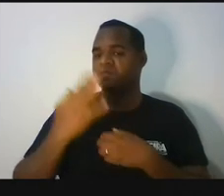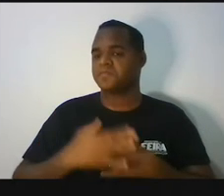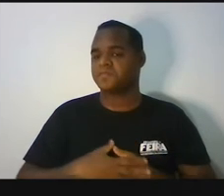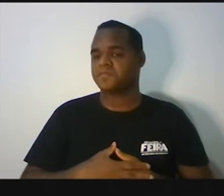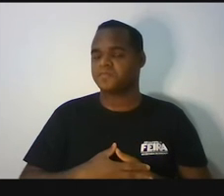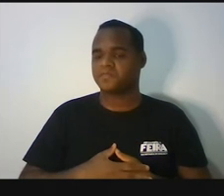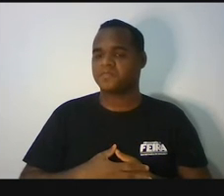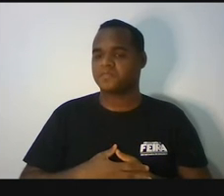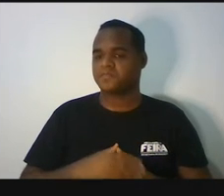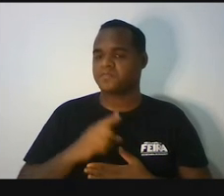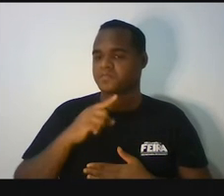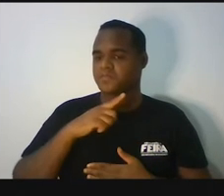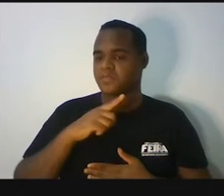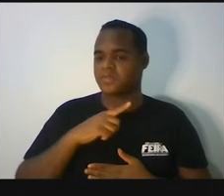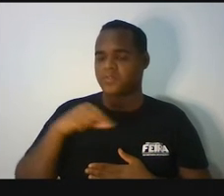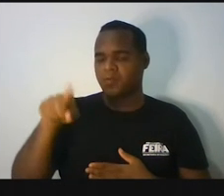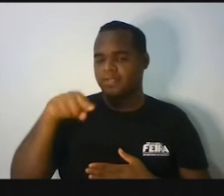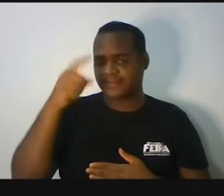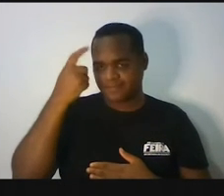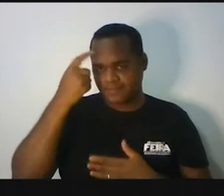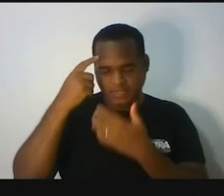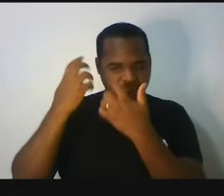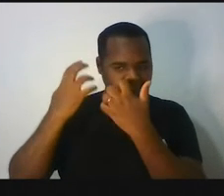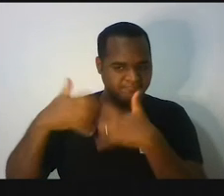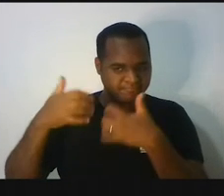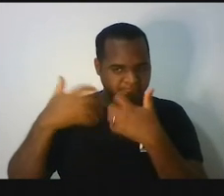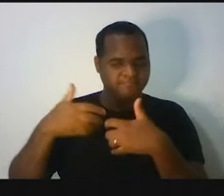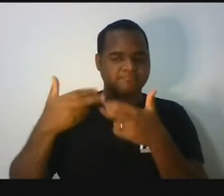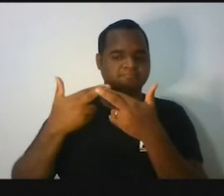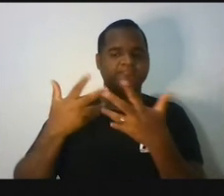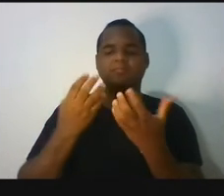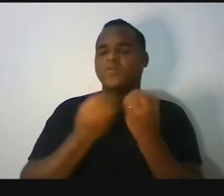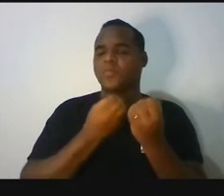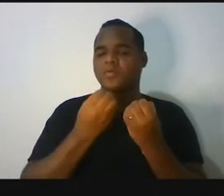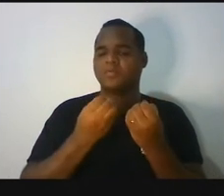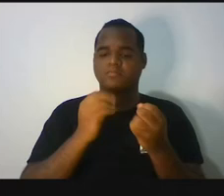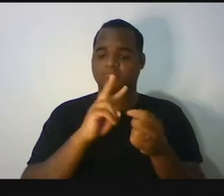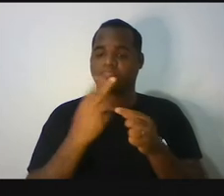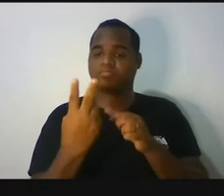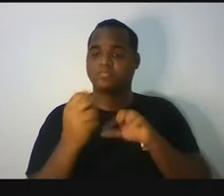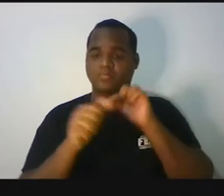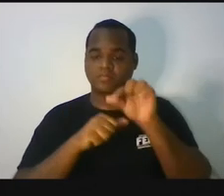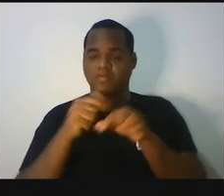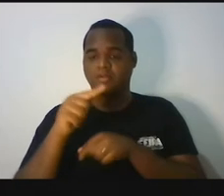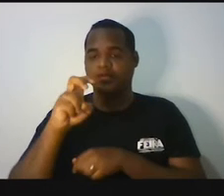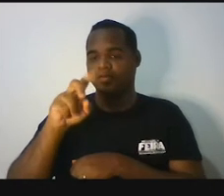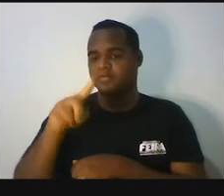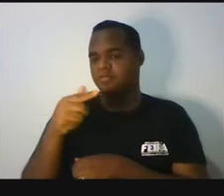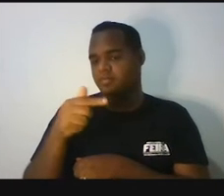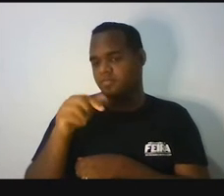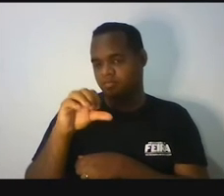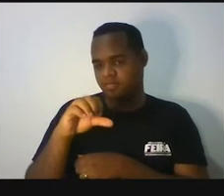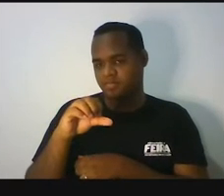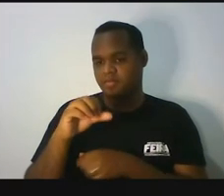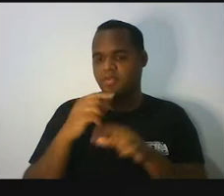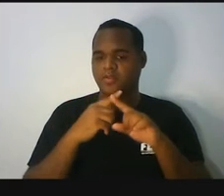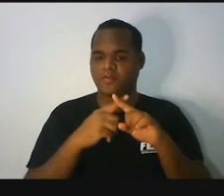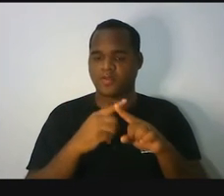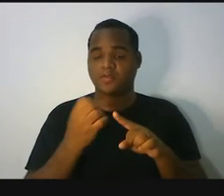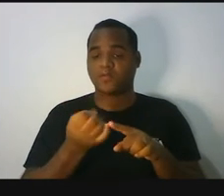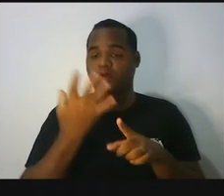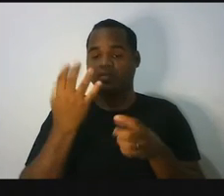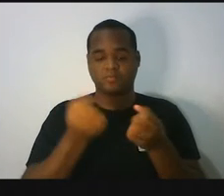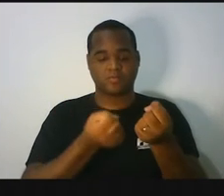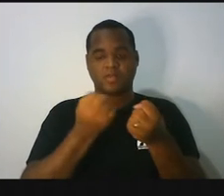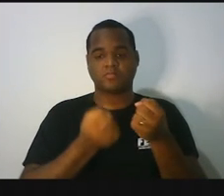pensando de maneira inversa. Olha só, vou repetir. 5,79 vezes a capacidade